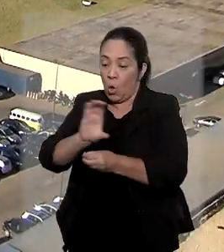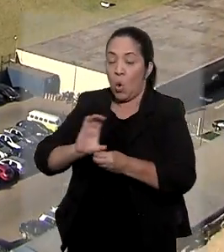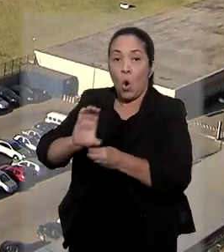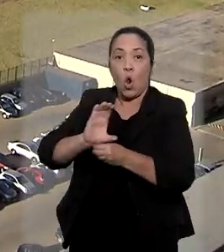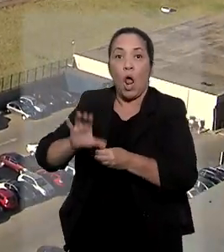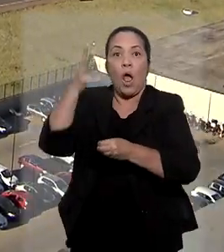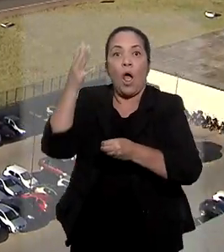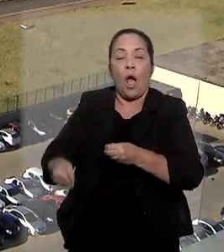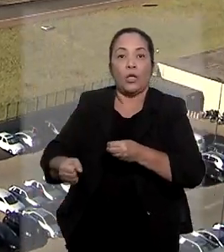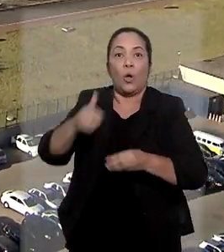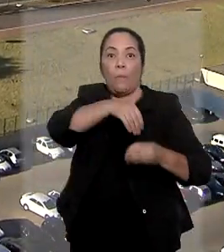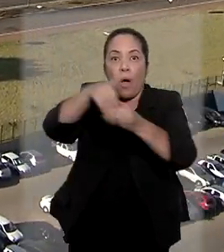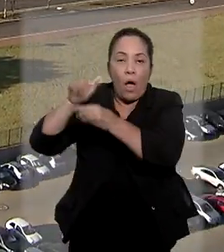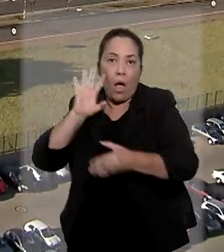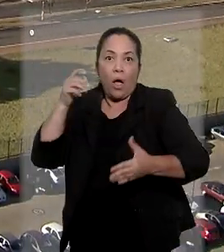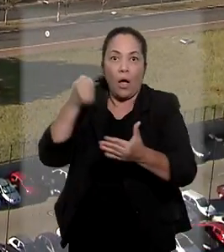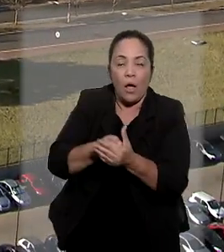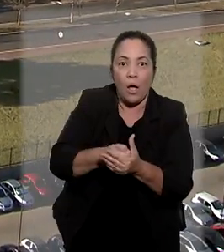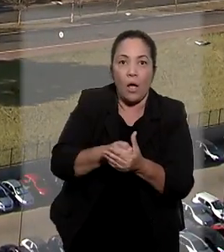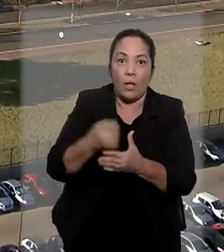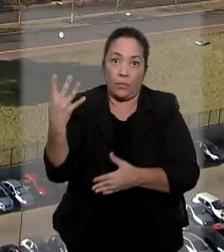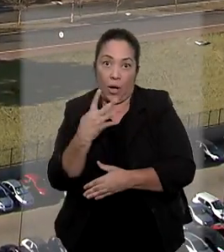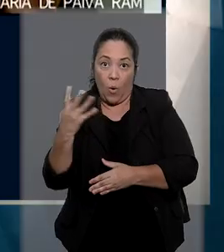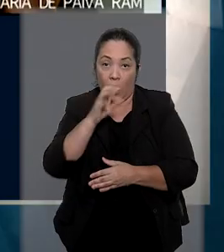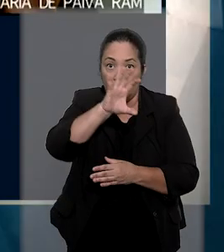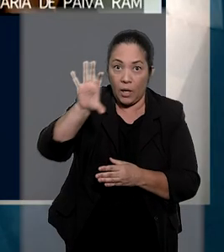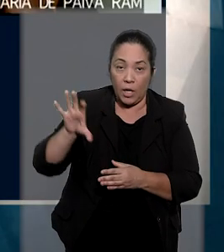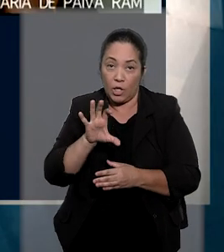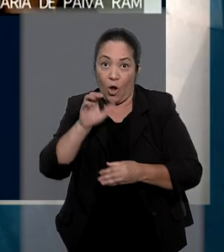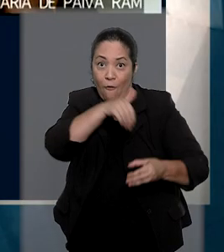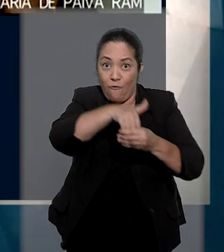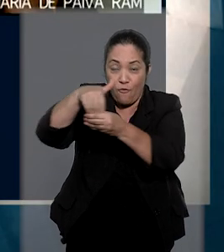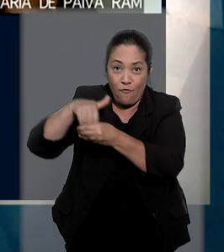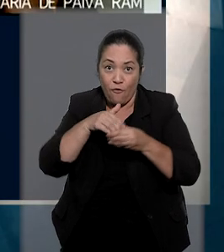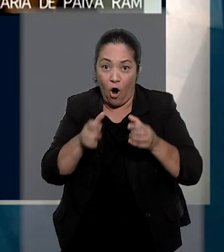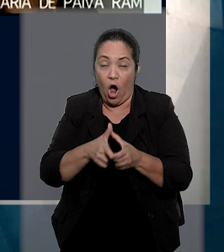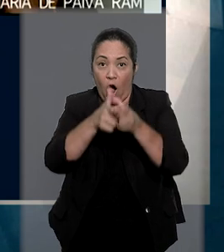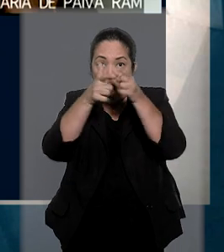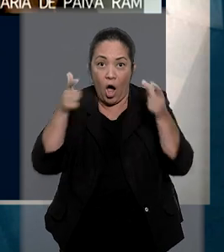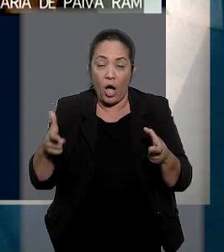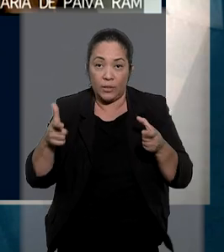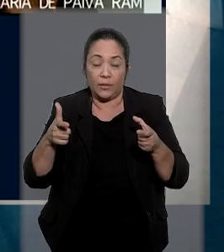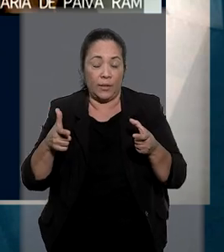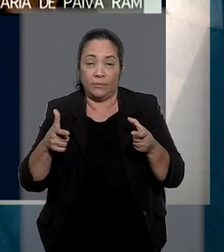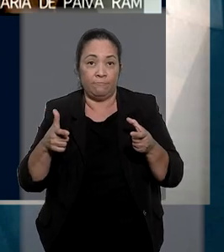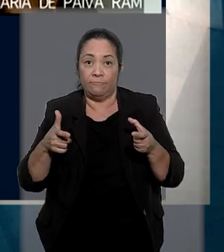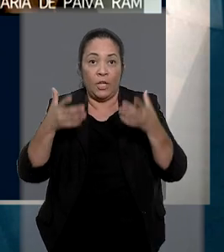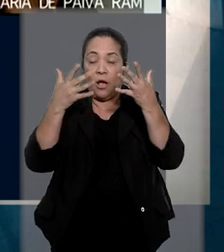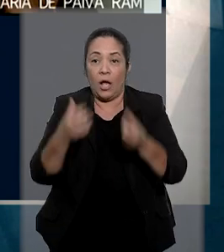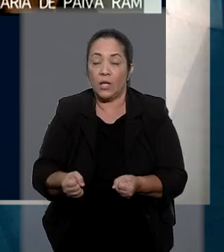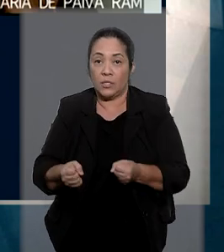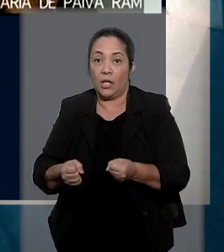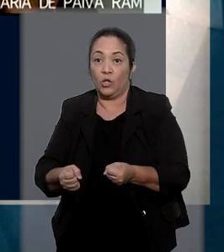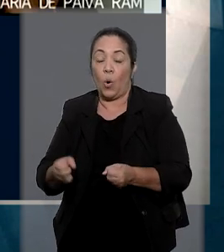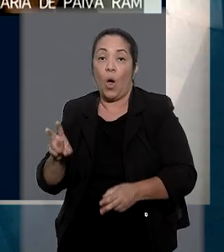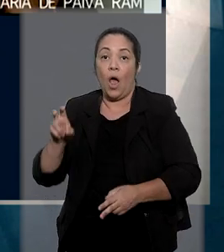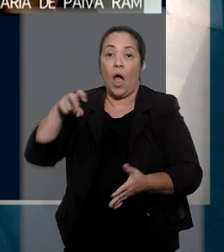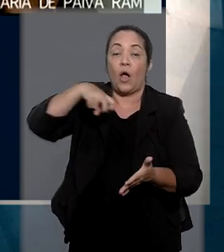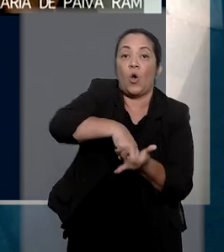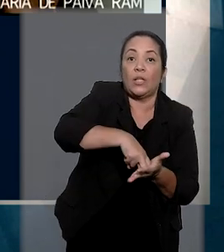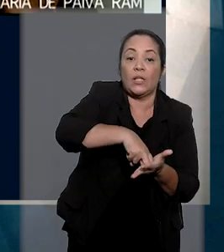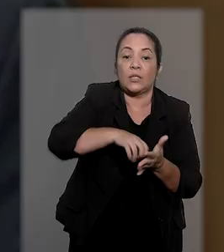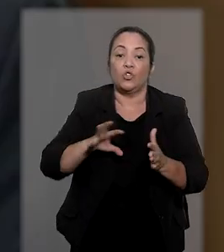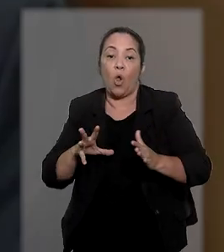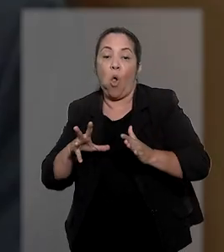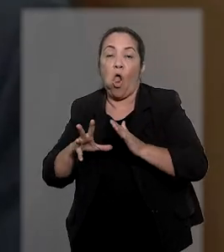parcialmente o acordo do Tribunal Regional Federal da Quarta Região e, por maioria de votos, afastou a condenação pelo crime de lavagem